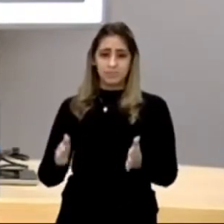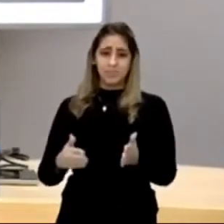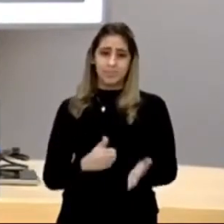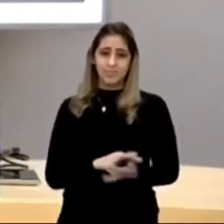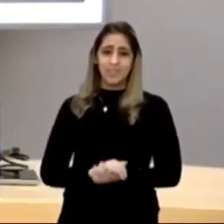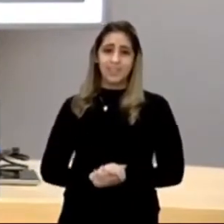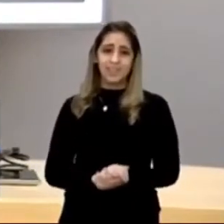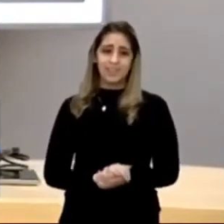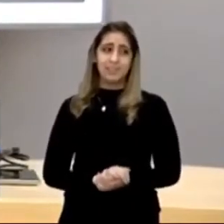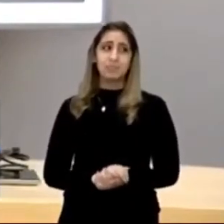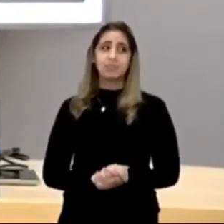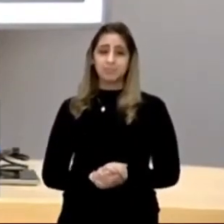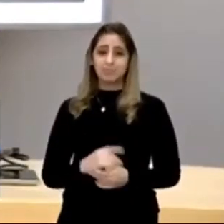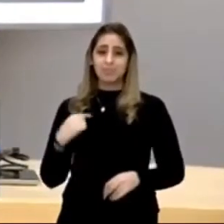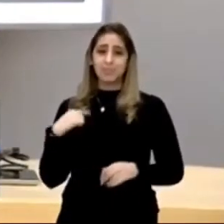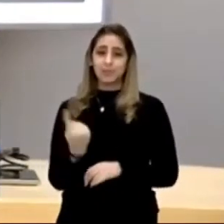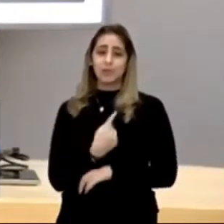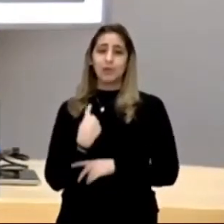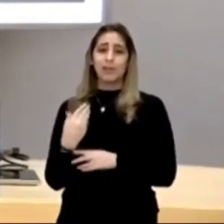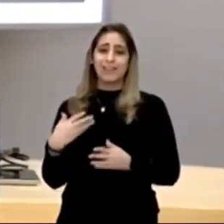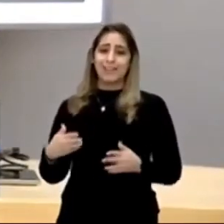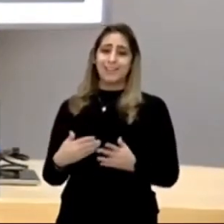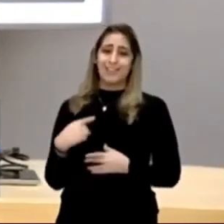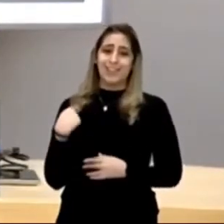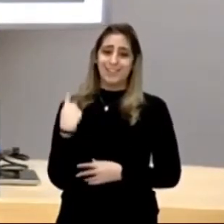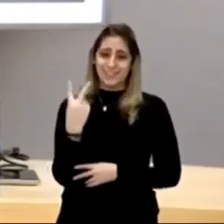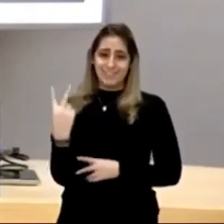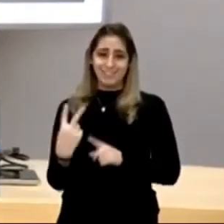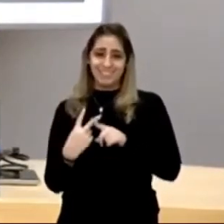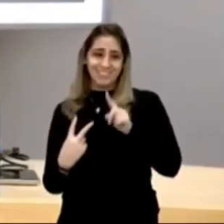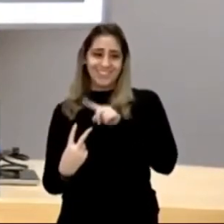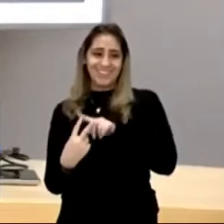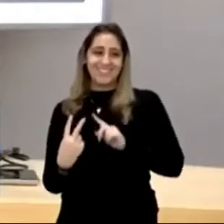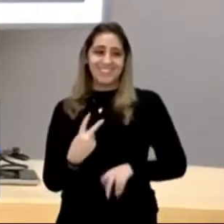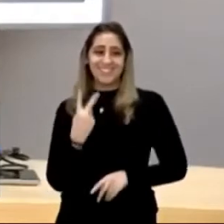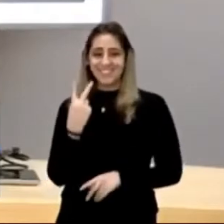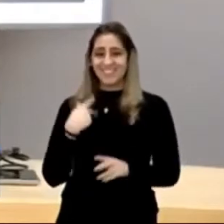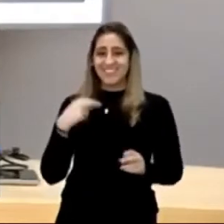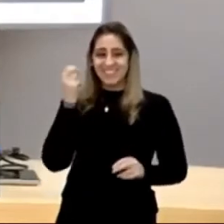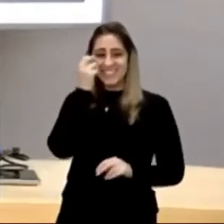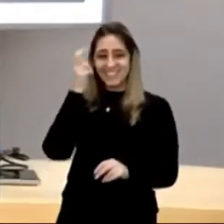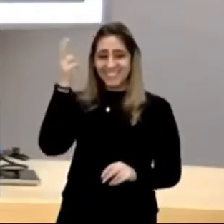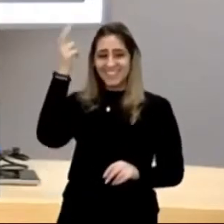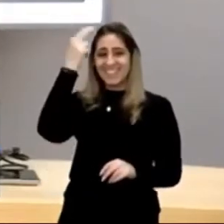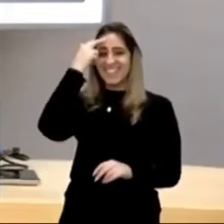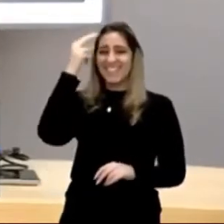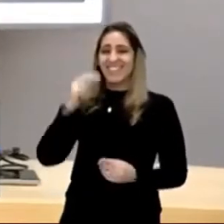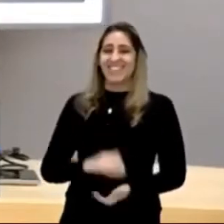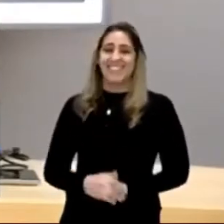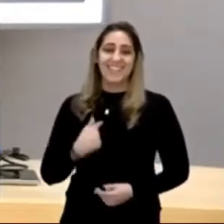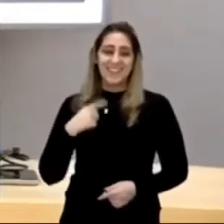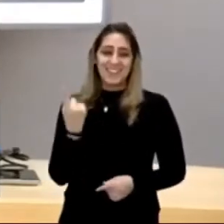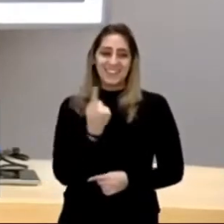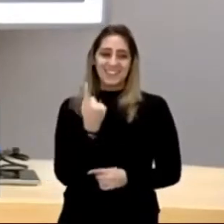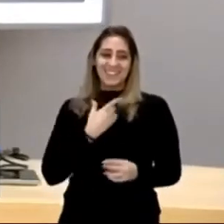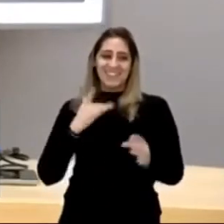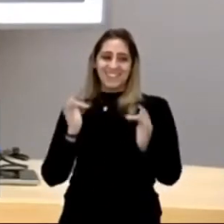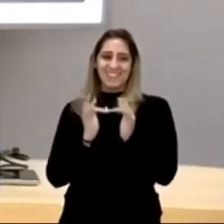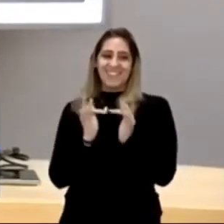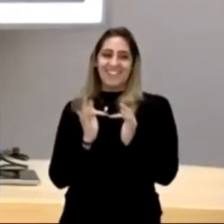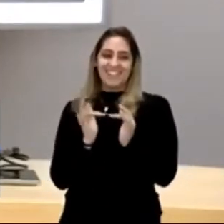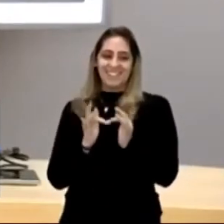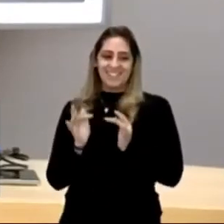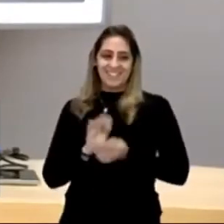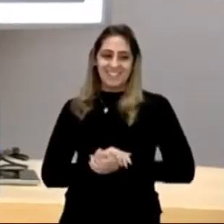contato, entre, são dois, são duas culturas, que tem o primeiro contato, e aí, é